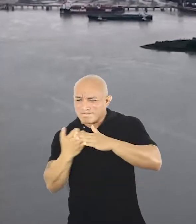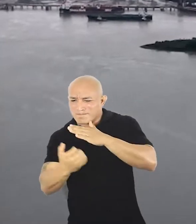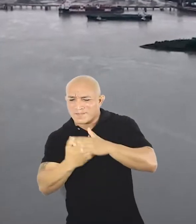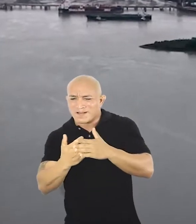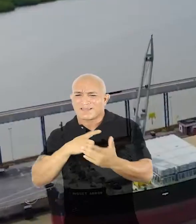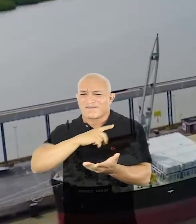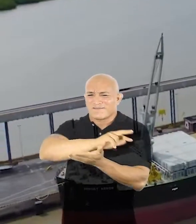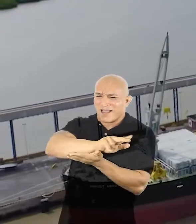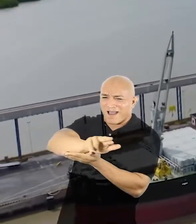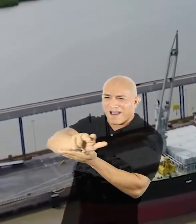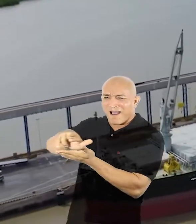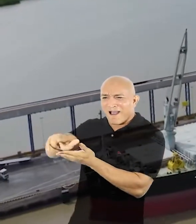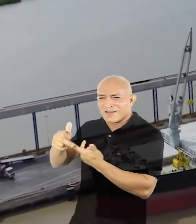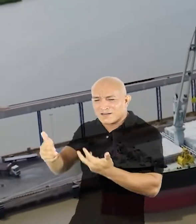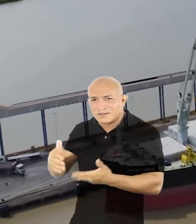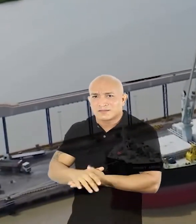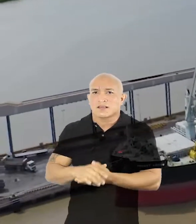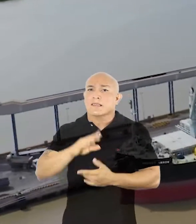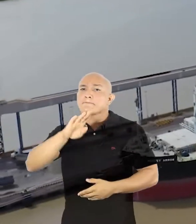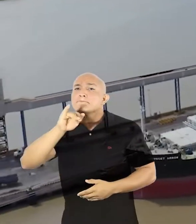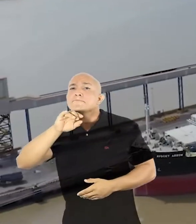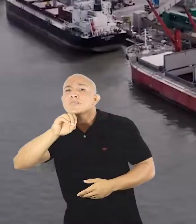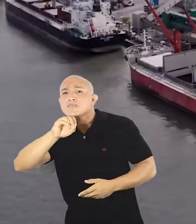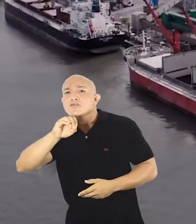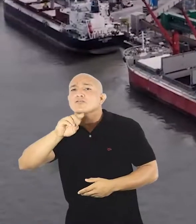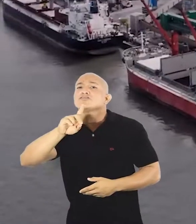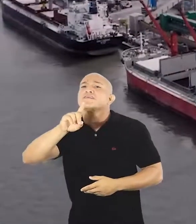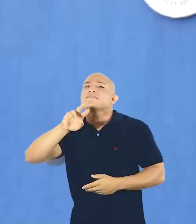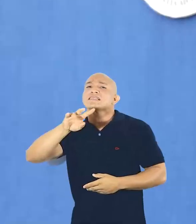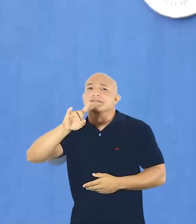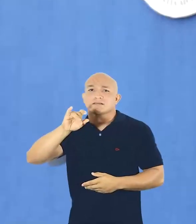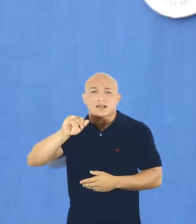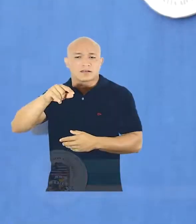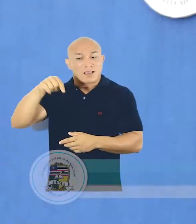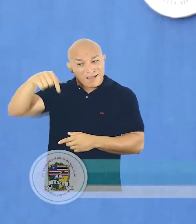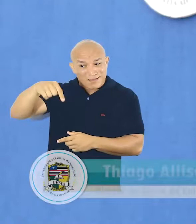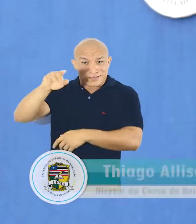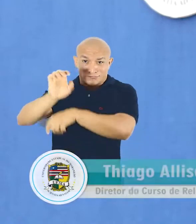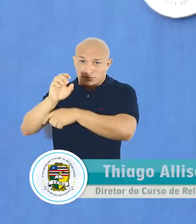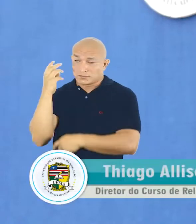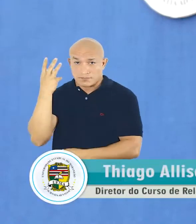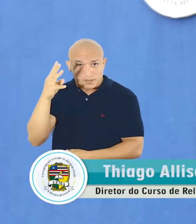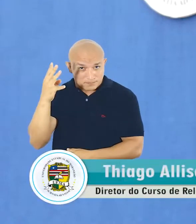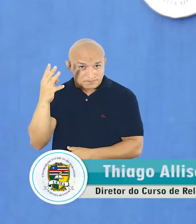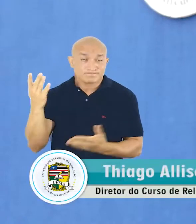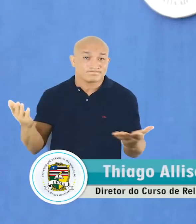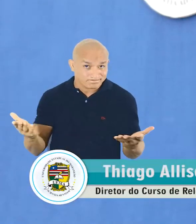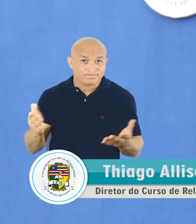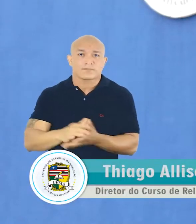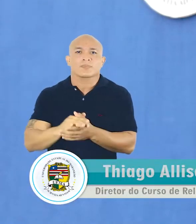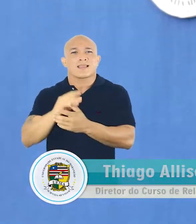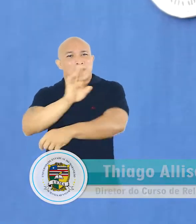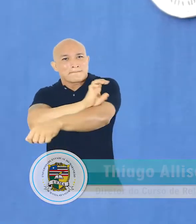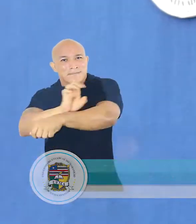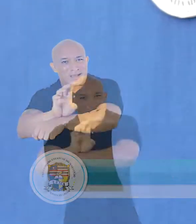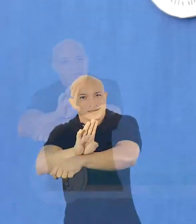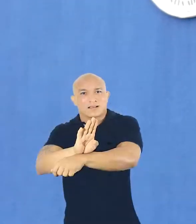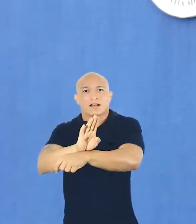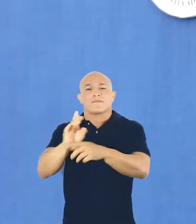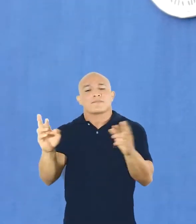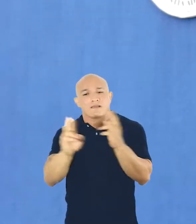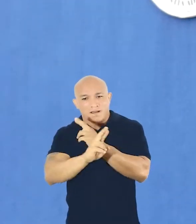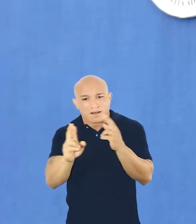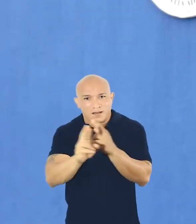empreendimentos, de demodiversidade, de biodiversidade, que é aqui, pois, no estado do Maranhão. O